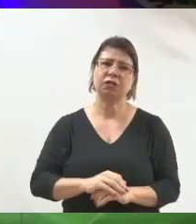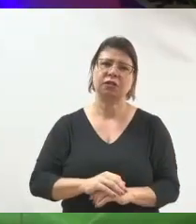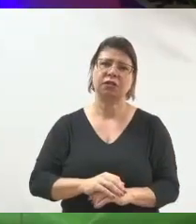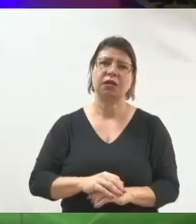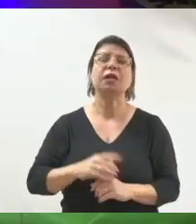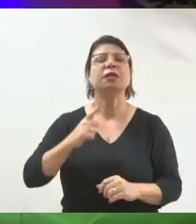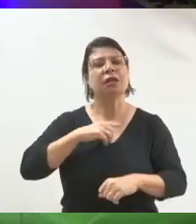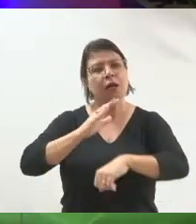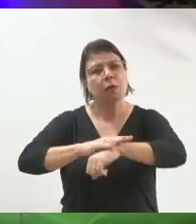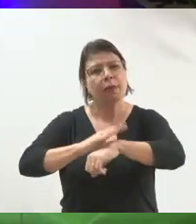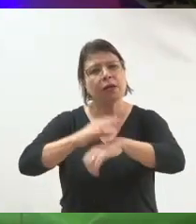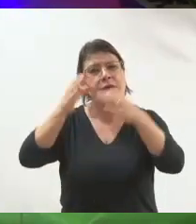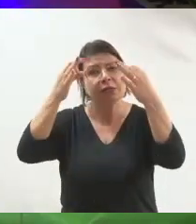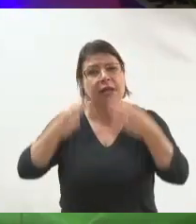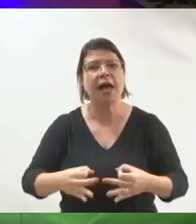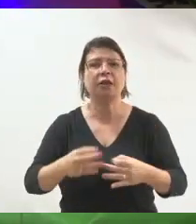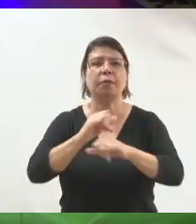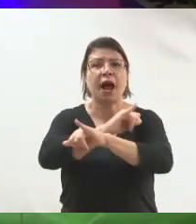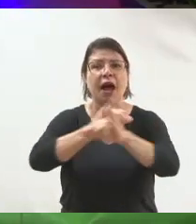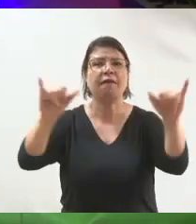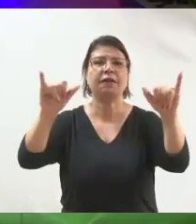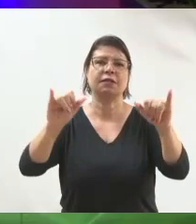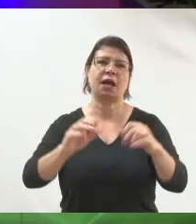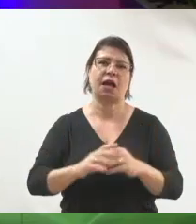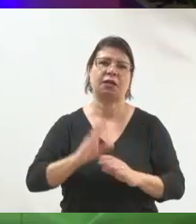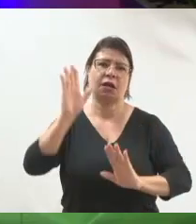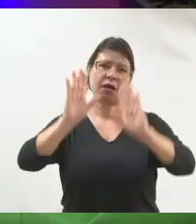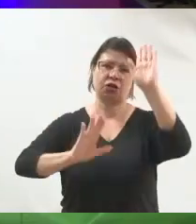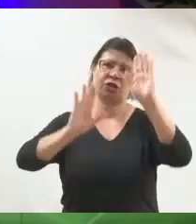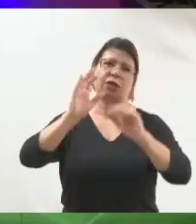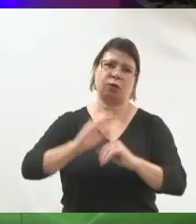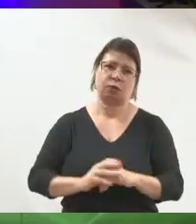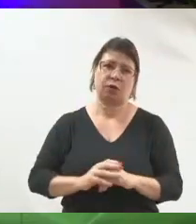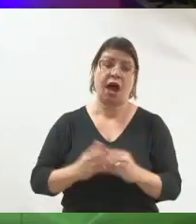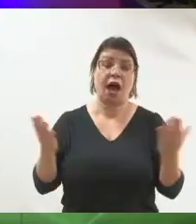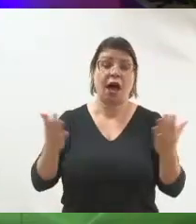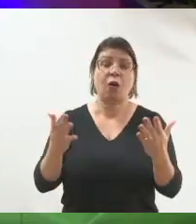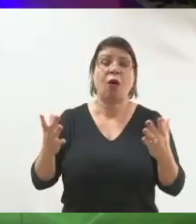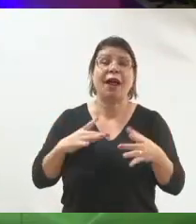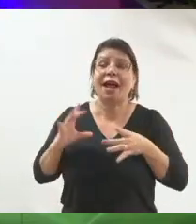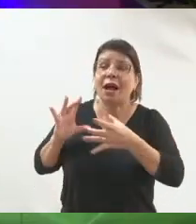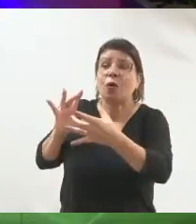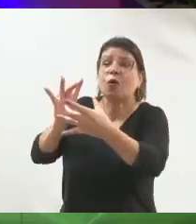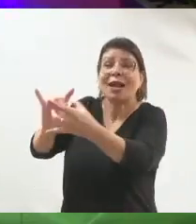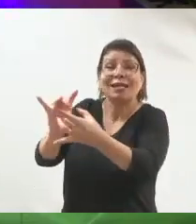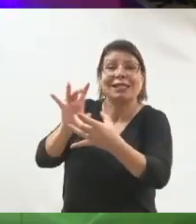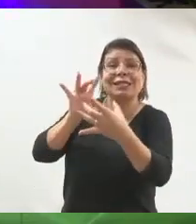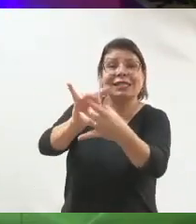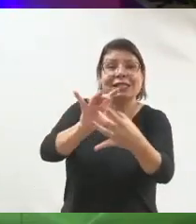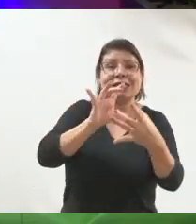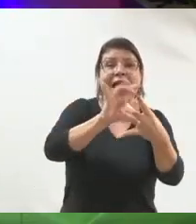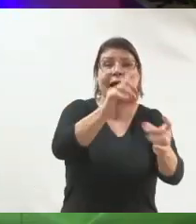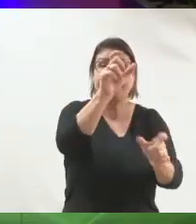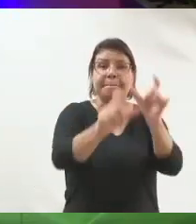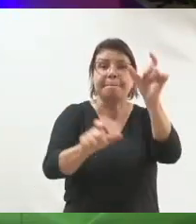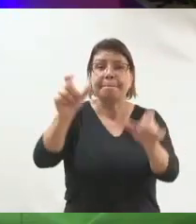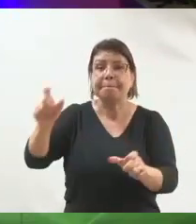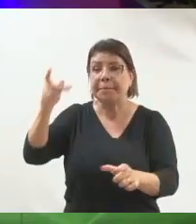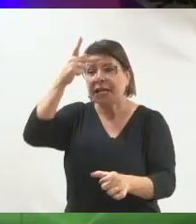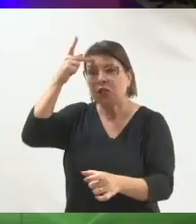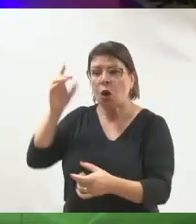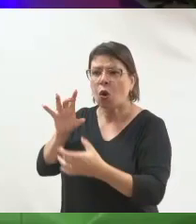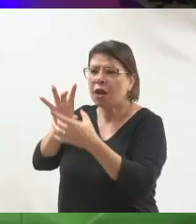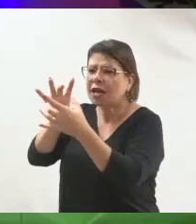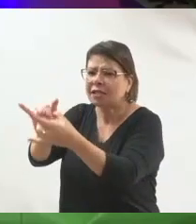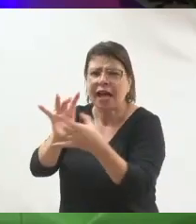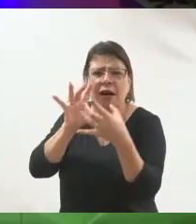Não é agora. Agora é o momento de você se conectar com as pessoas, falar das pautas que interessam a elas, se organizar para fazer um conteúdo